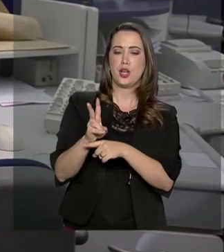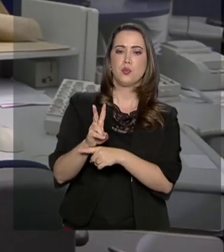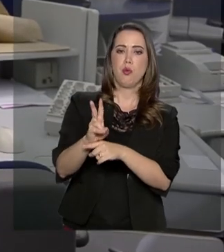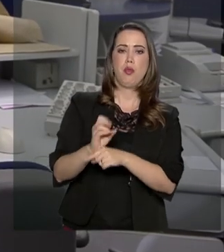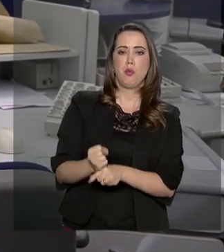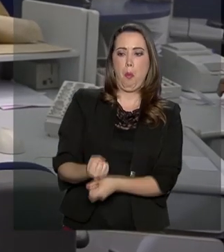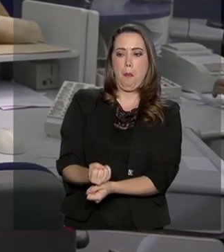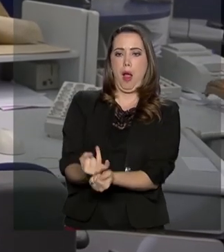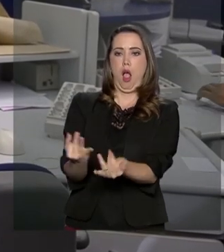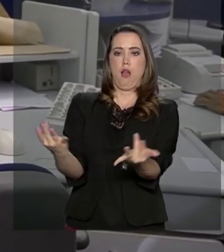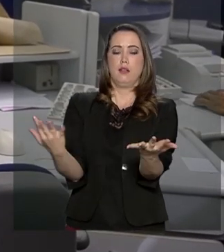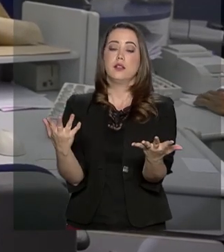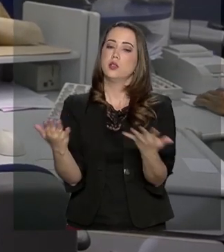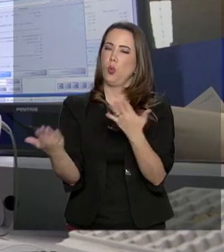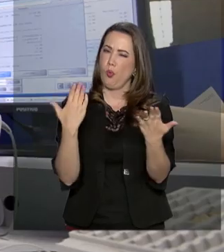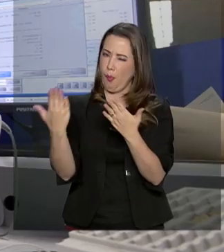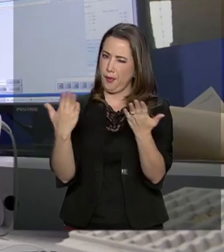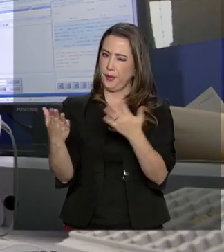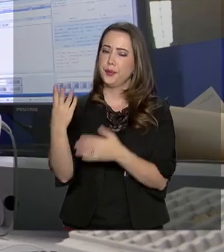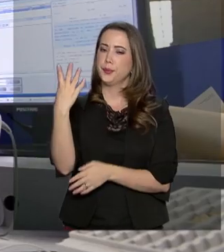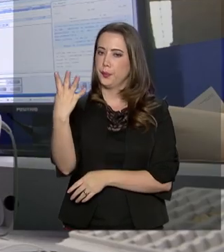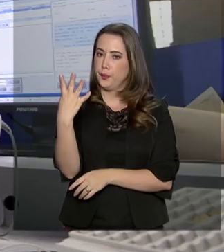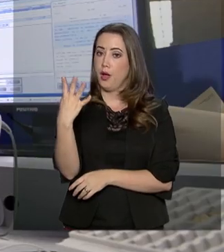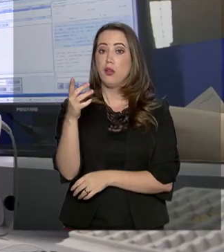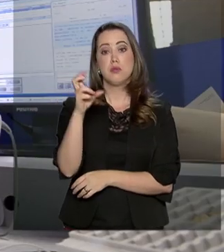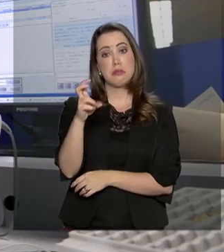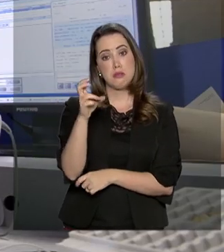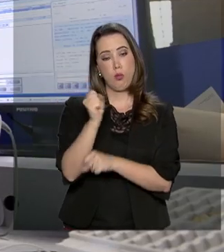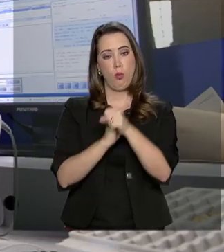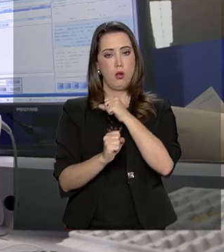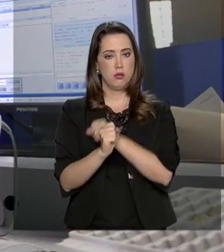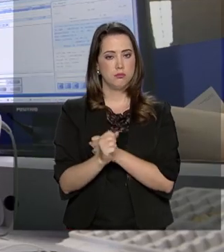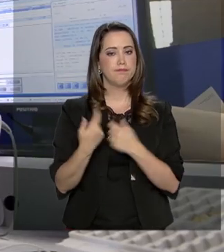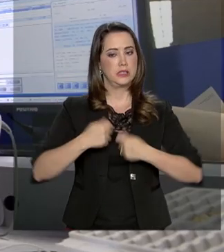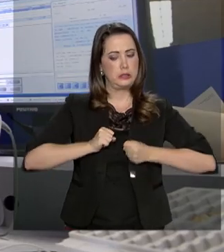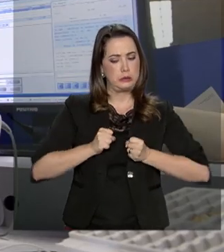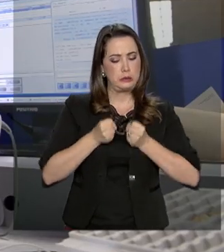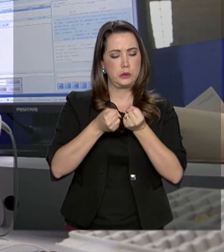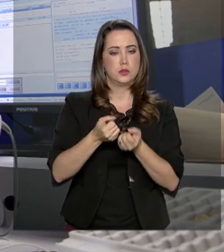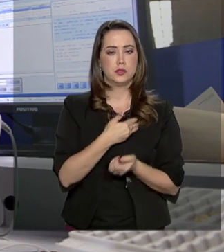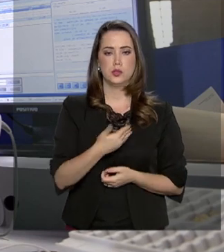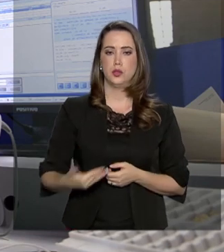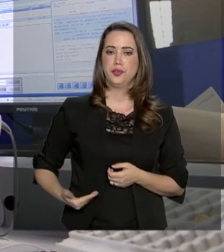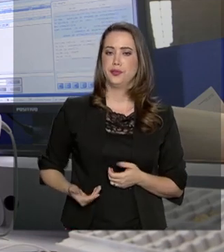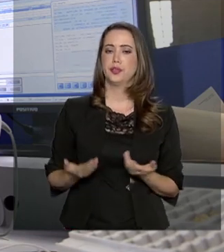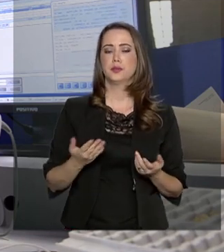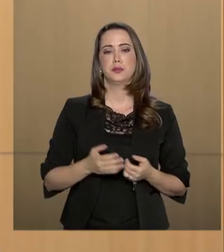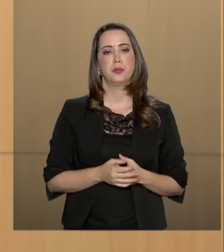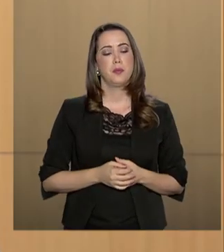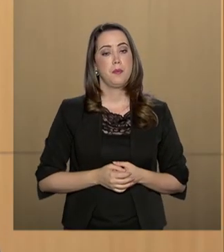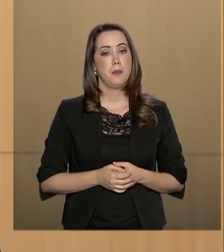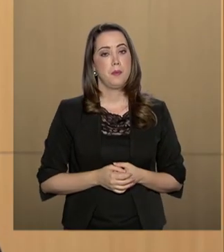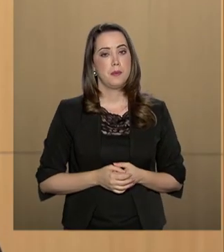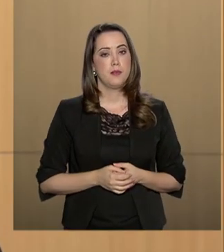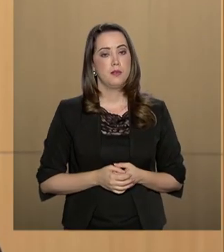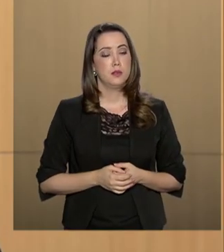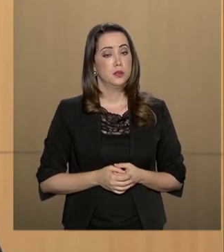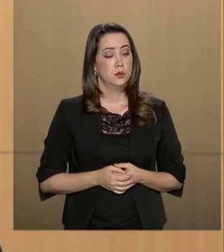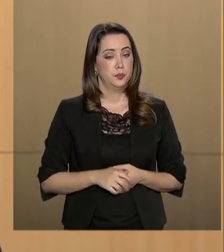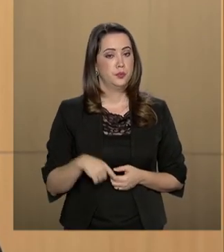de 4, 5 anos atrás, que exigiam o esforço de finanças públicas não adequadas agora. O nosso